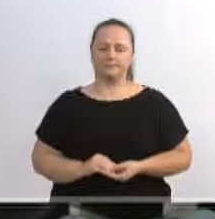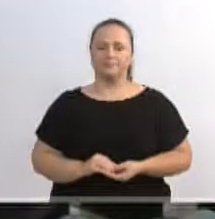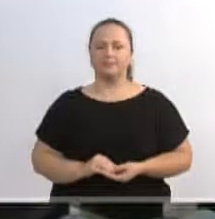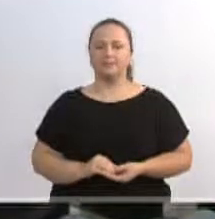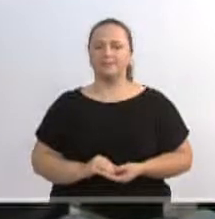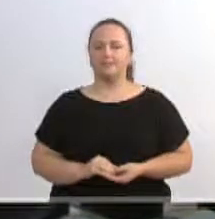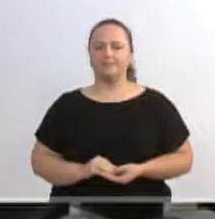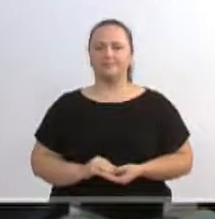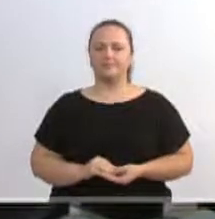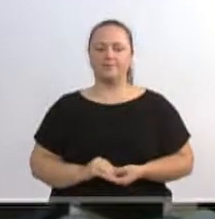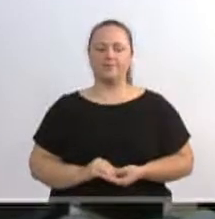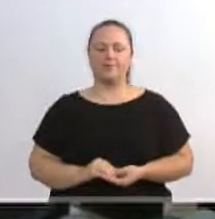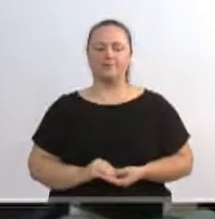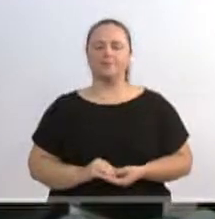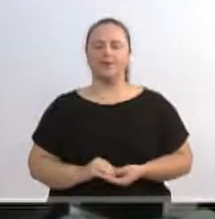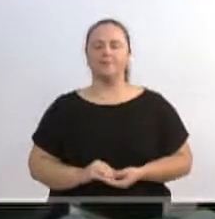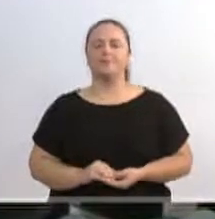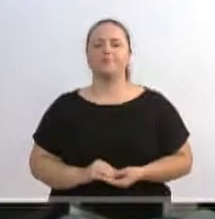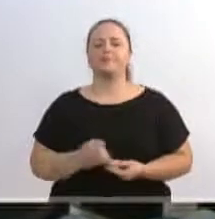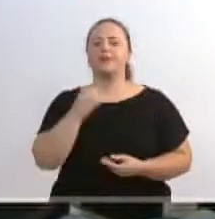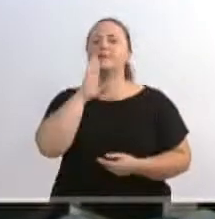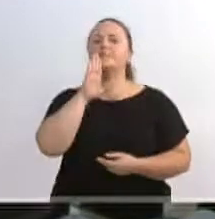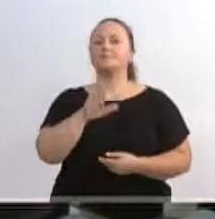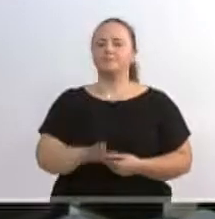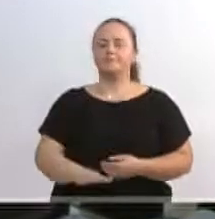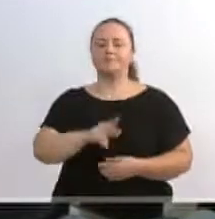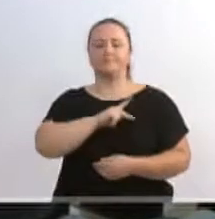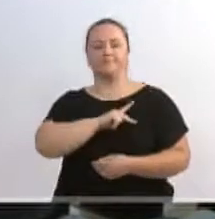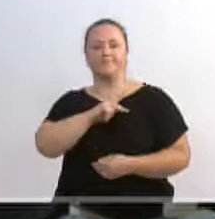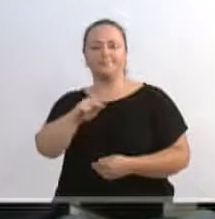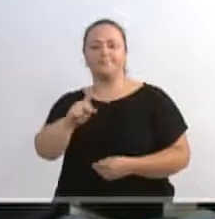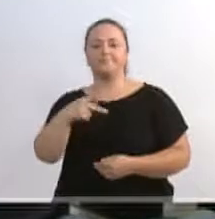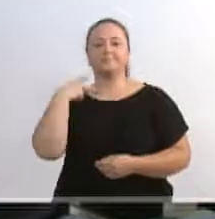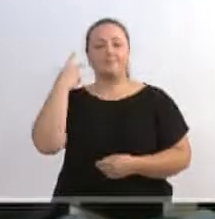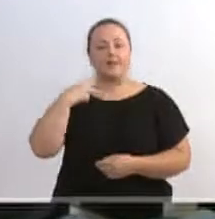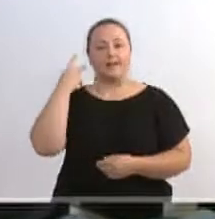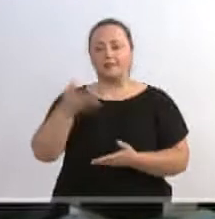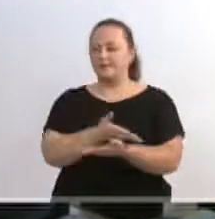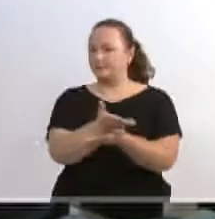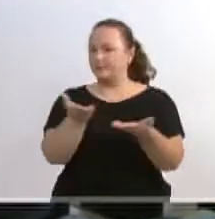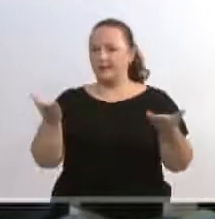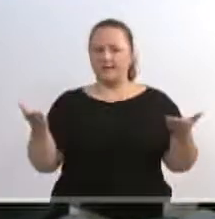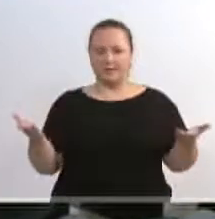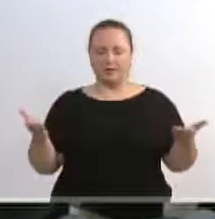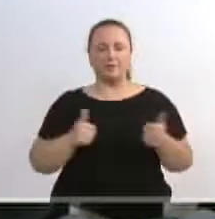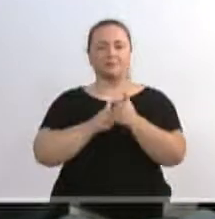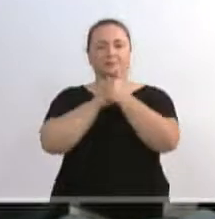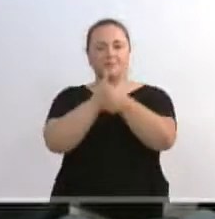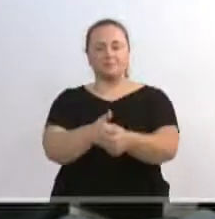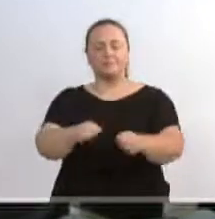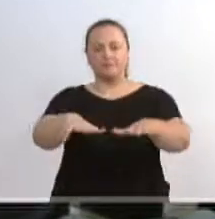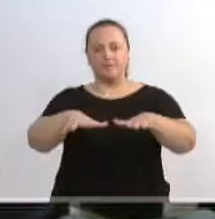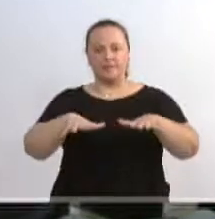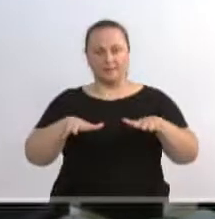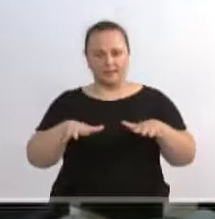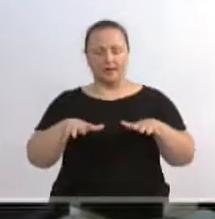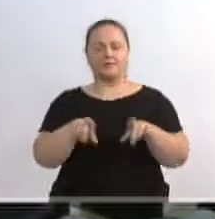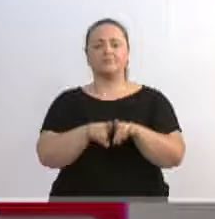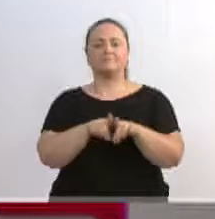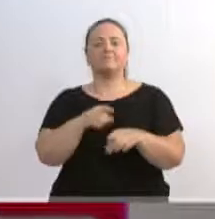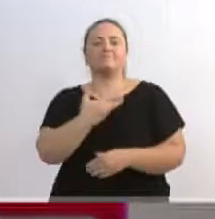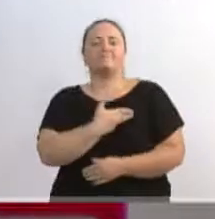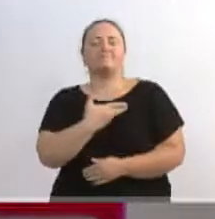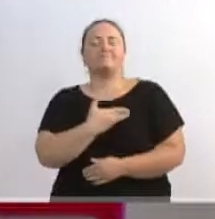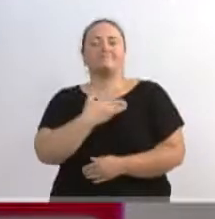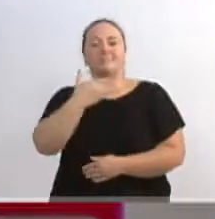Boa tarde, presidente. Boa tarde aos colegas vereadores. Boa tarde àqueles que nos acompanham no plenário, em especial alguns colegas e amigos aqui